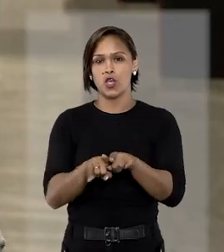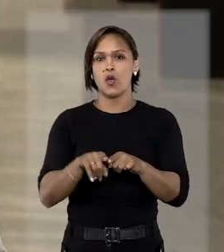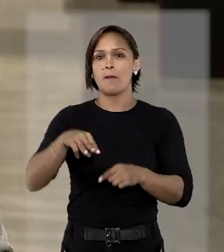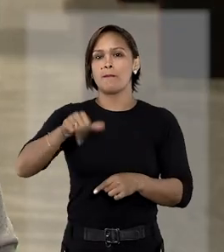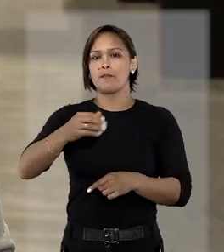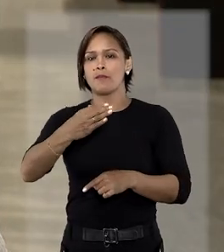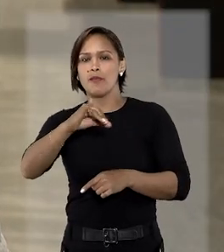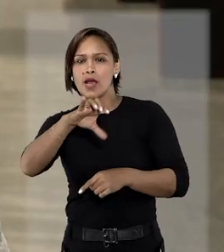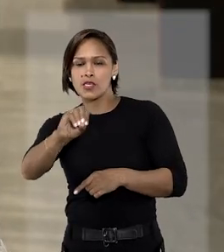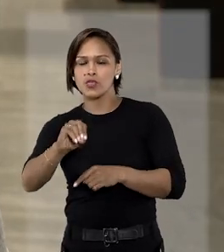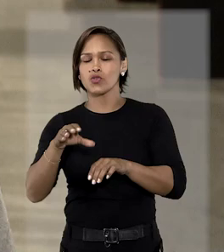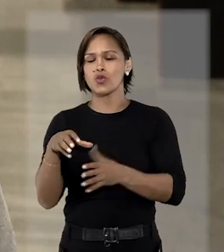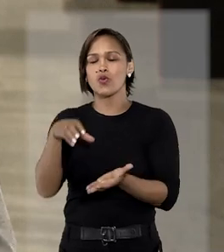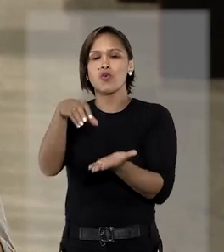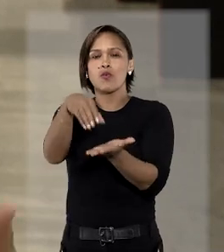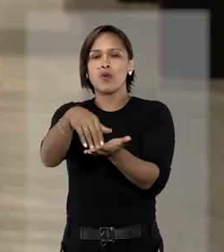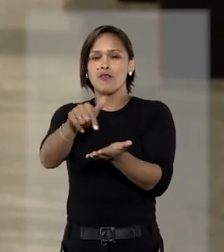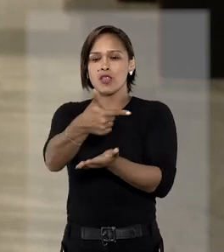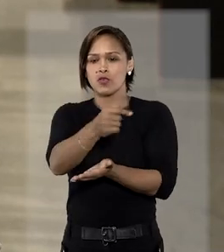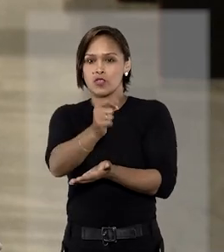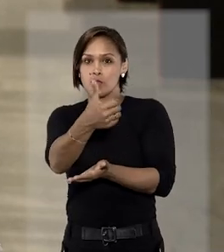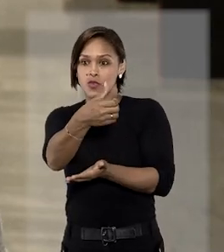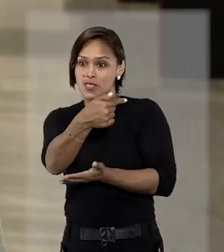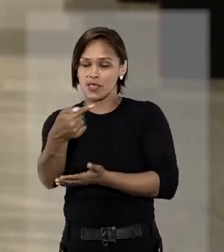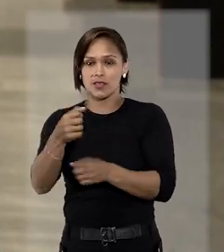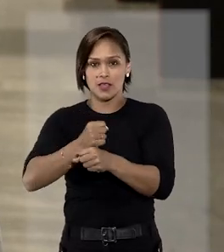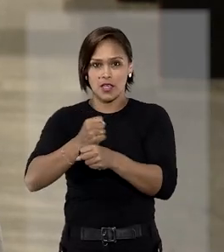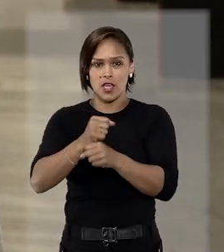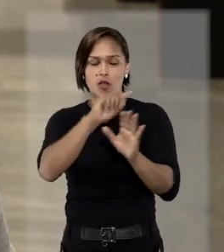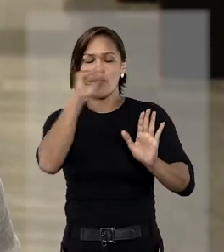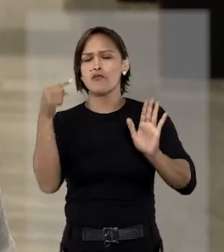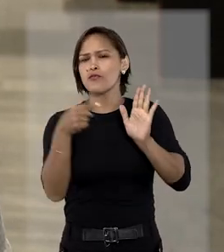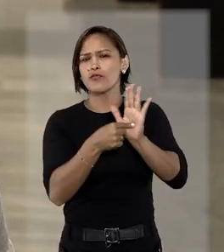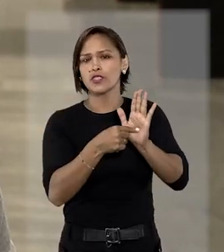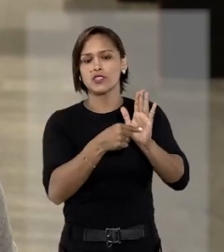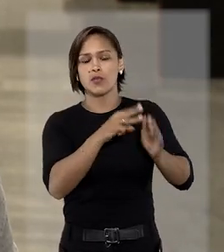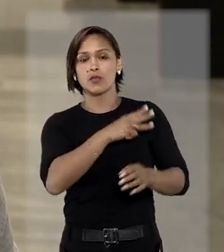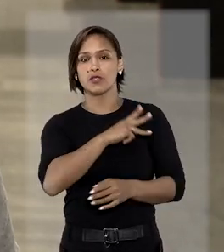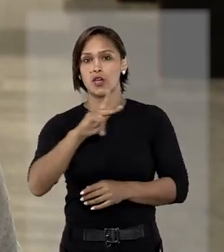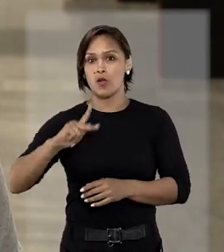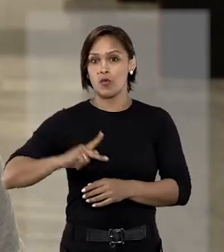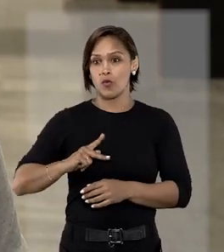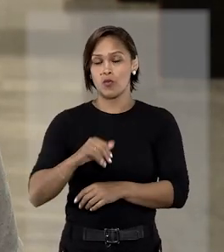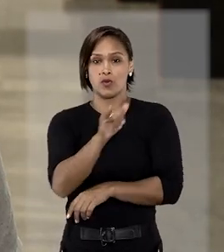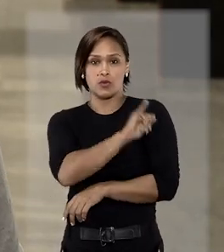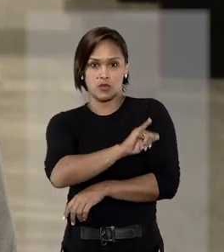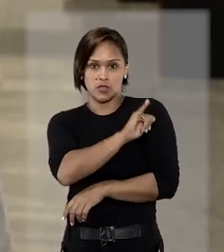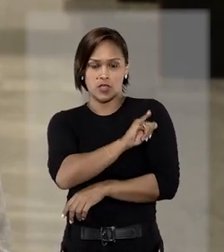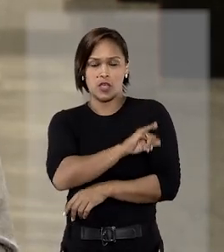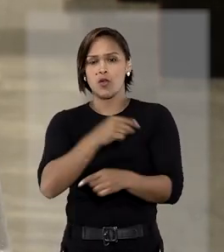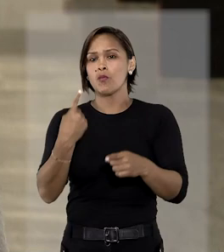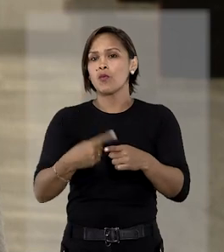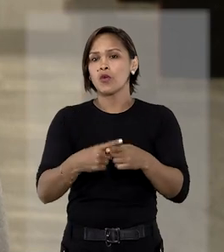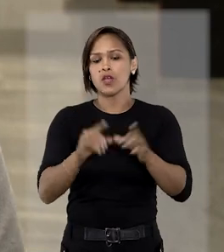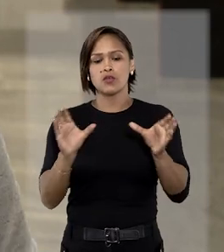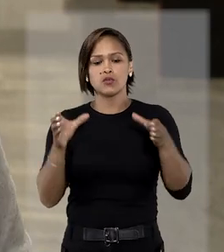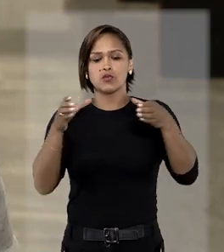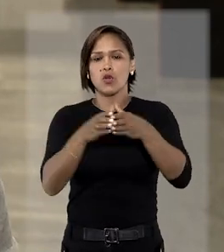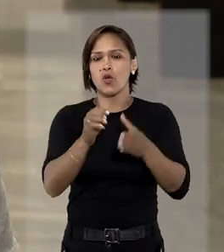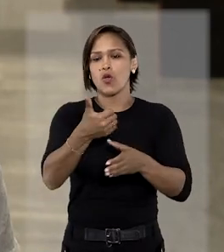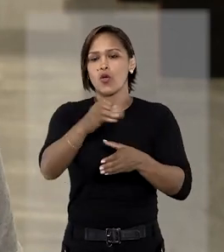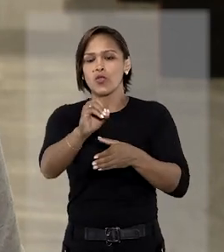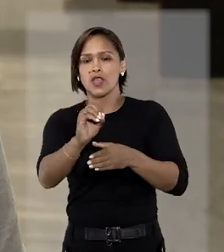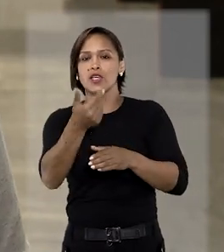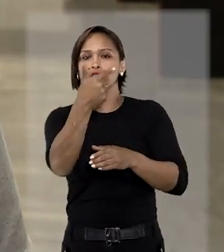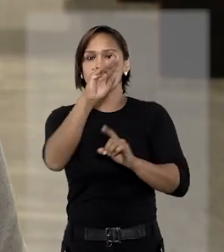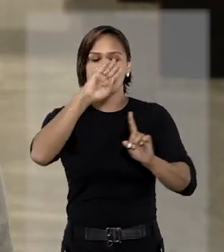Garotti, que ocupava o cargo desde 2017, foi denunciado pelo Ministério Público do Rio de Janeiro, em conjunto com dez